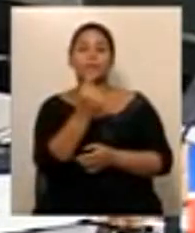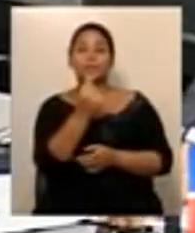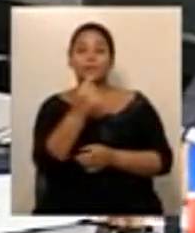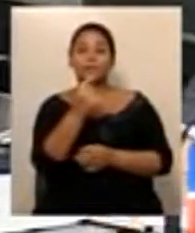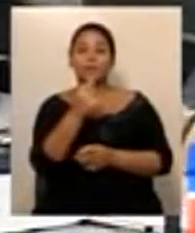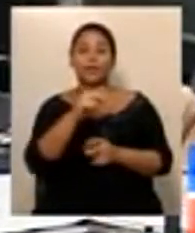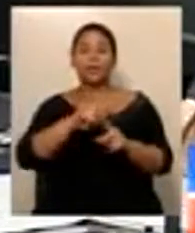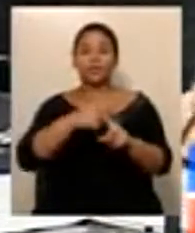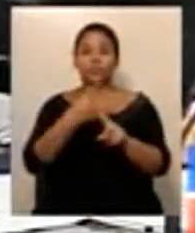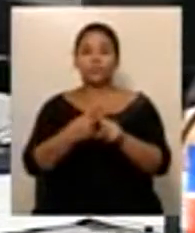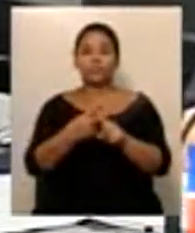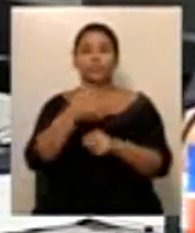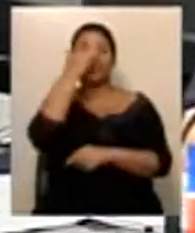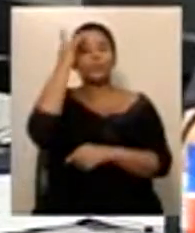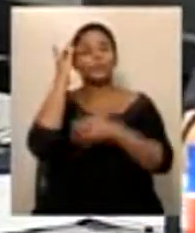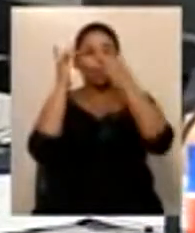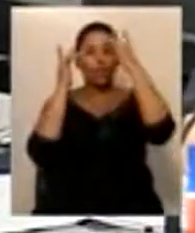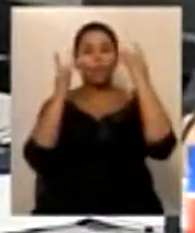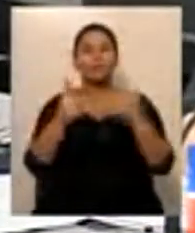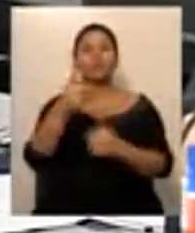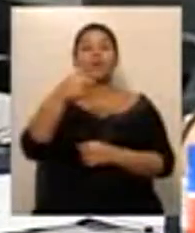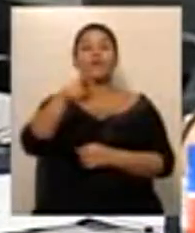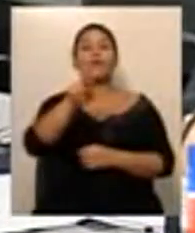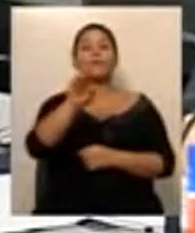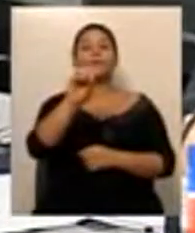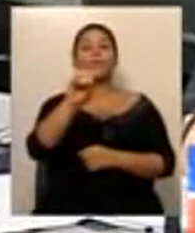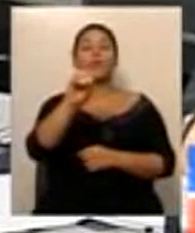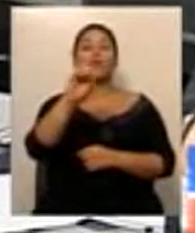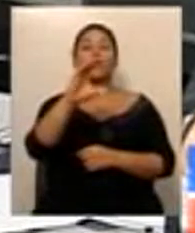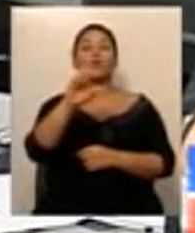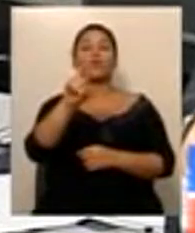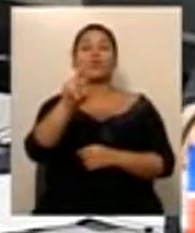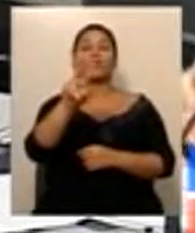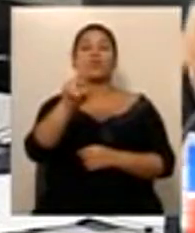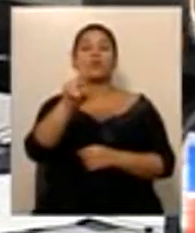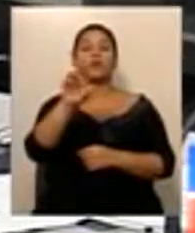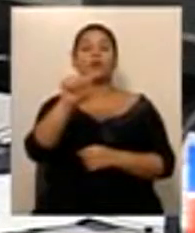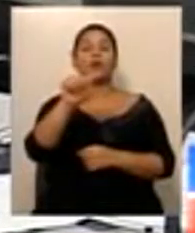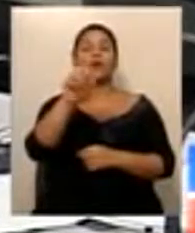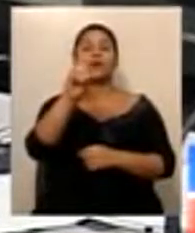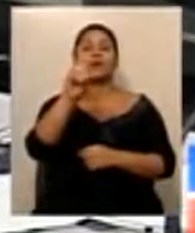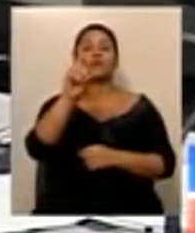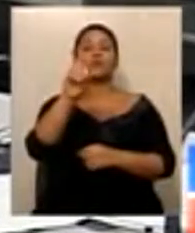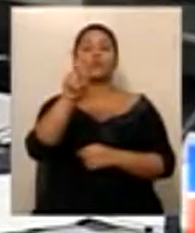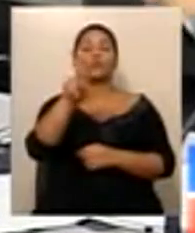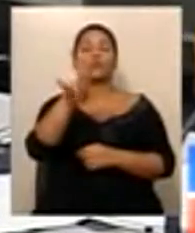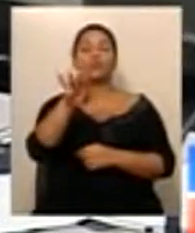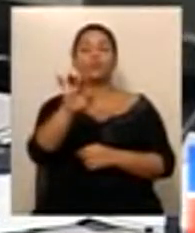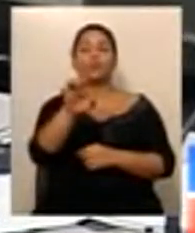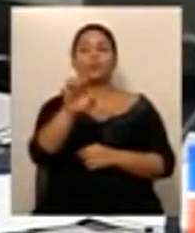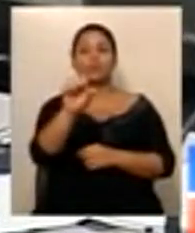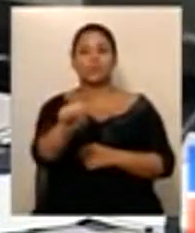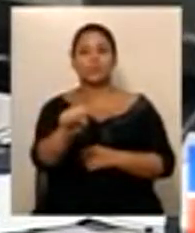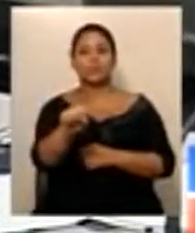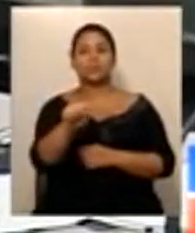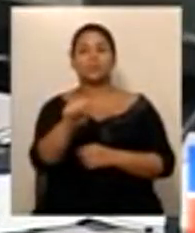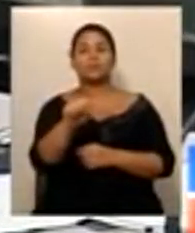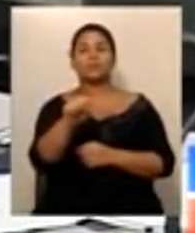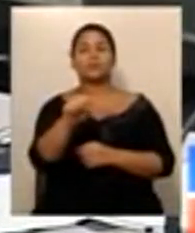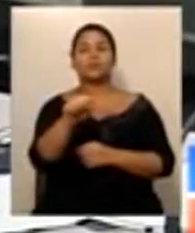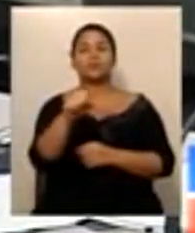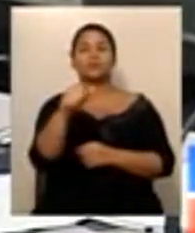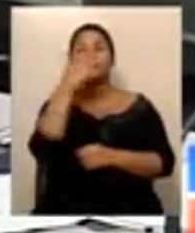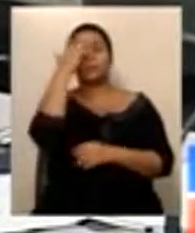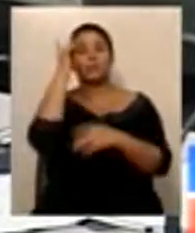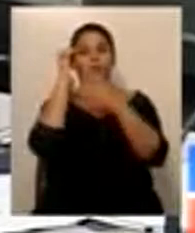dos procuradores normalmente correm separado, tem uma lei específica. Se não, se está contemplado, pelo menos, essa